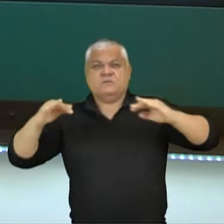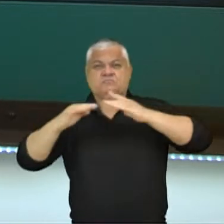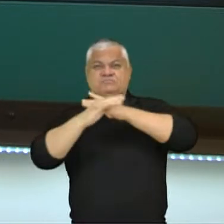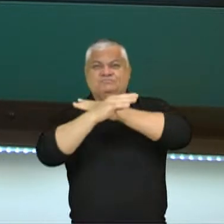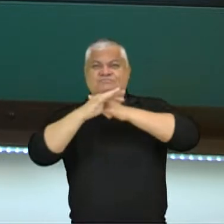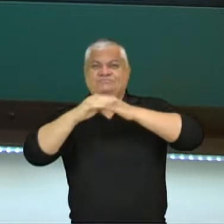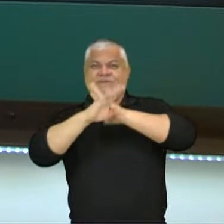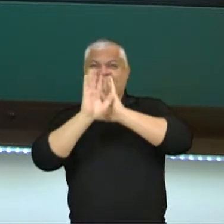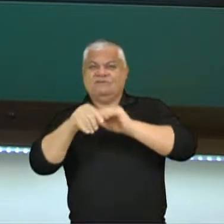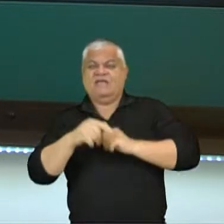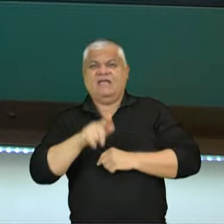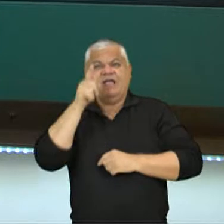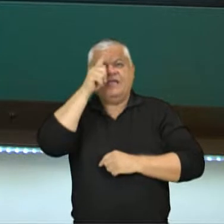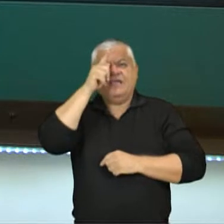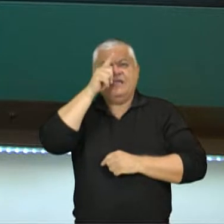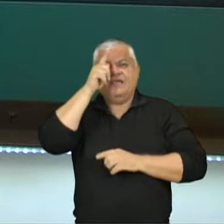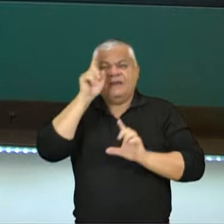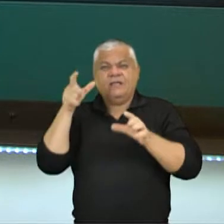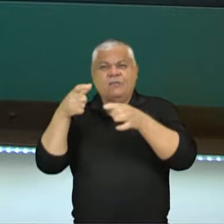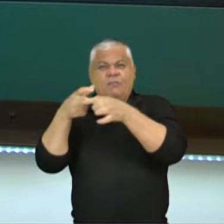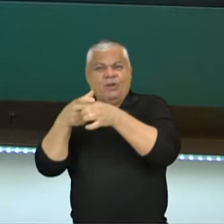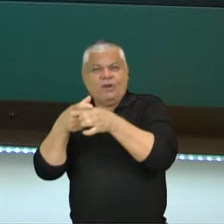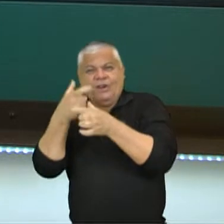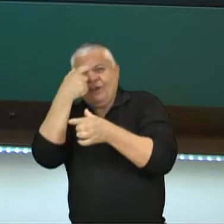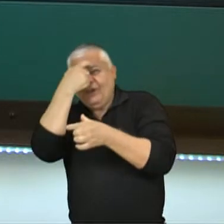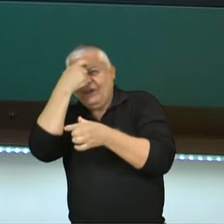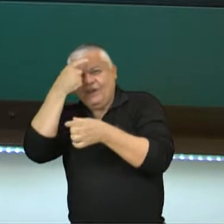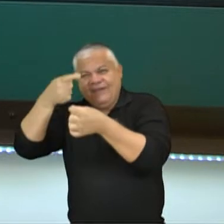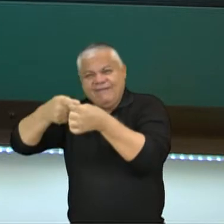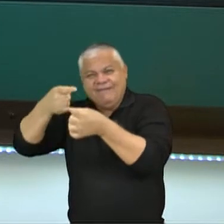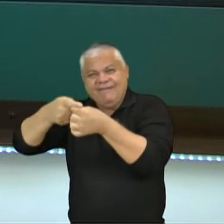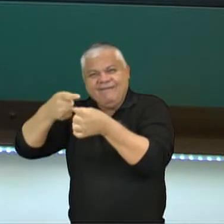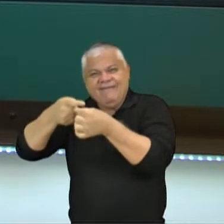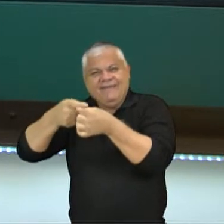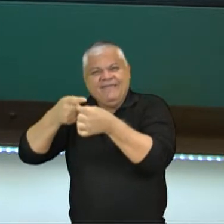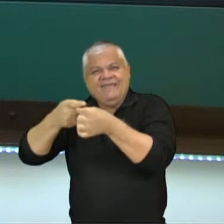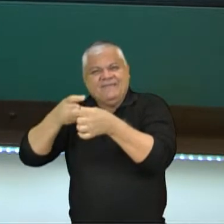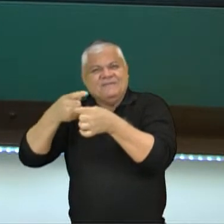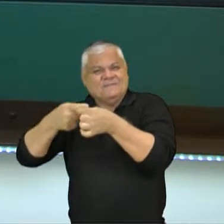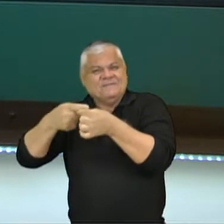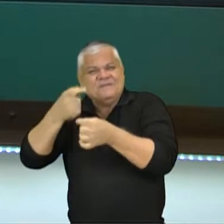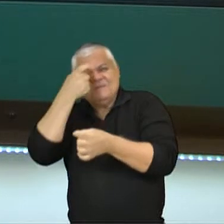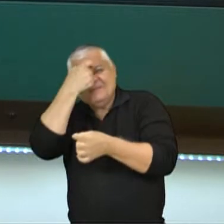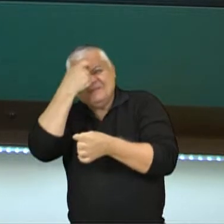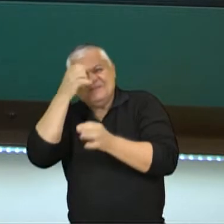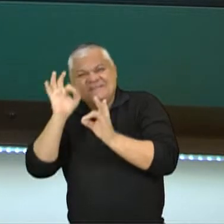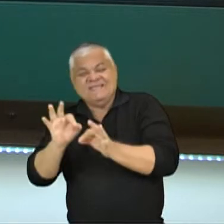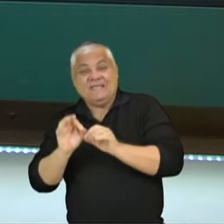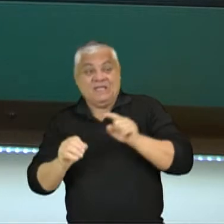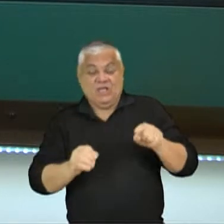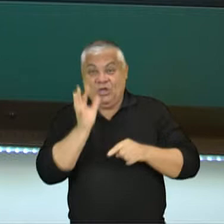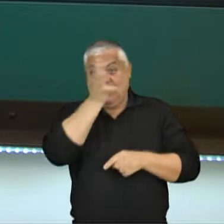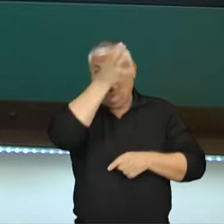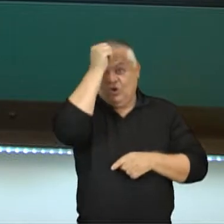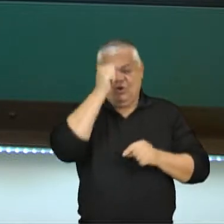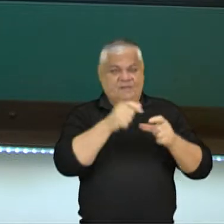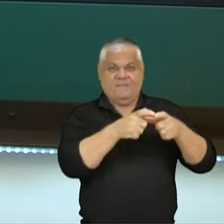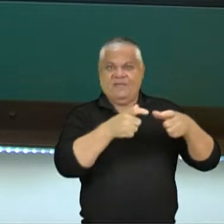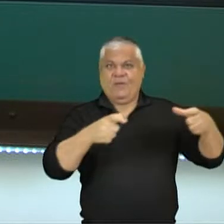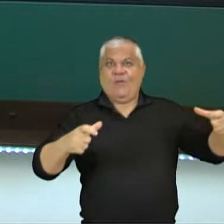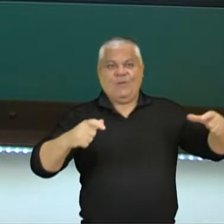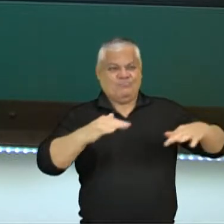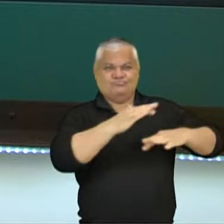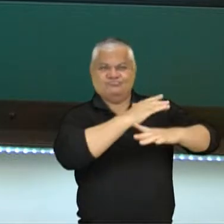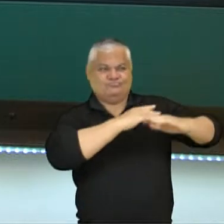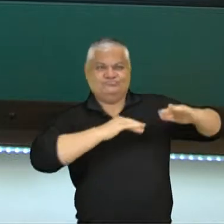com relação à Grécia, que tinha uma mentalidade de cidade sendo descoberta, uma mentalidade do saber humano, uma mentalidade do descobrimento. Vamos